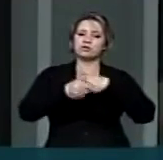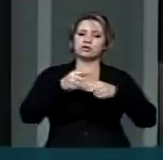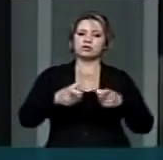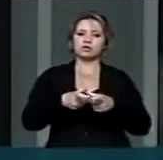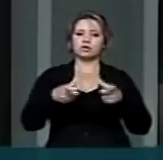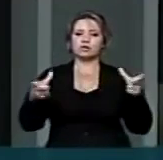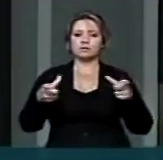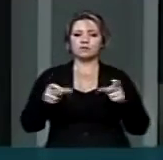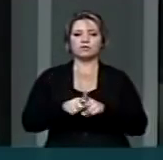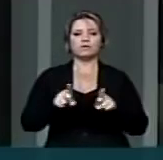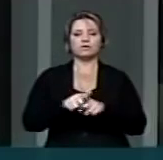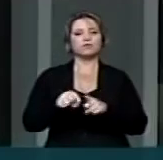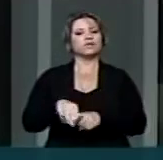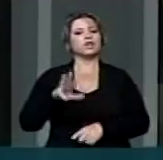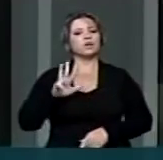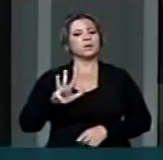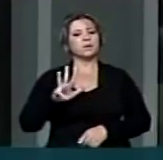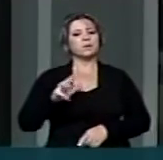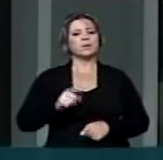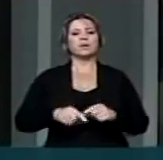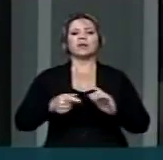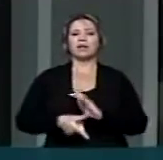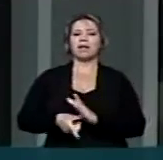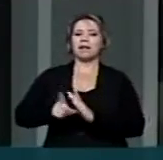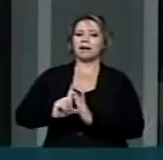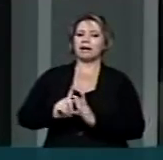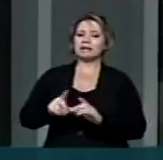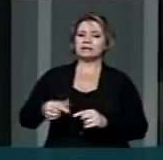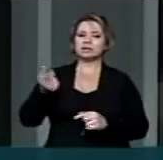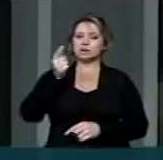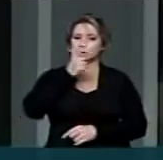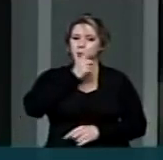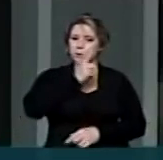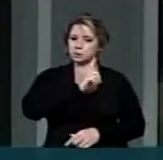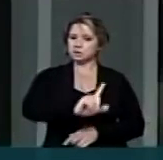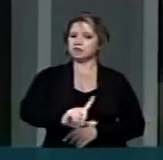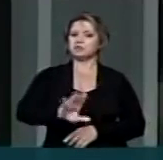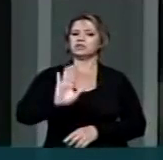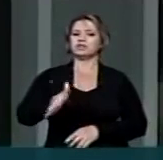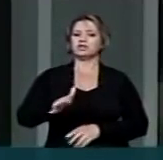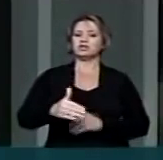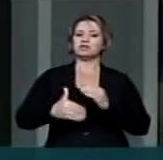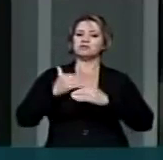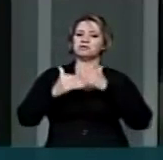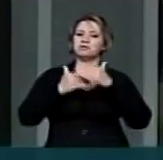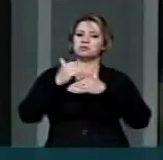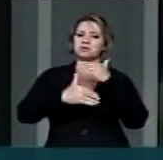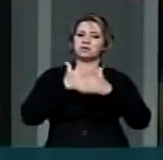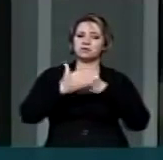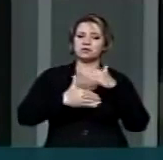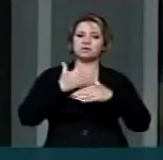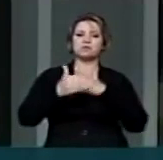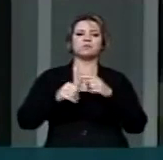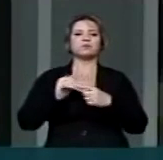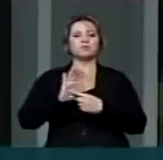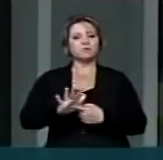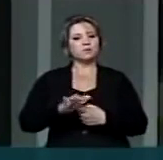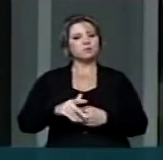transatlântico do Lula, que não podia dar o cavalo de pau, já está em rumo de 180 graus.